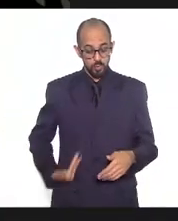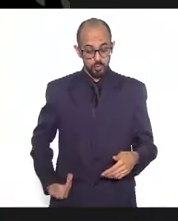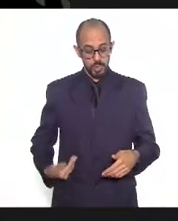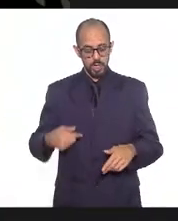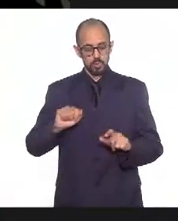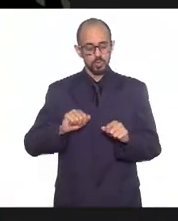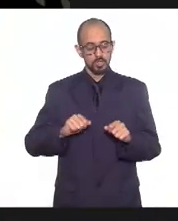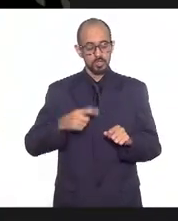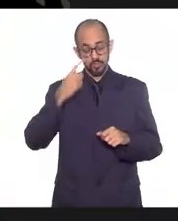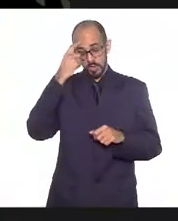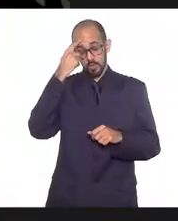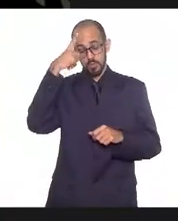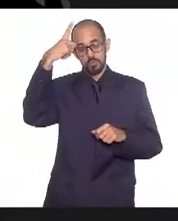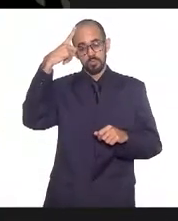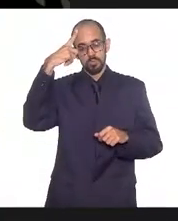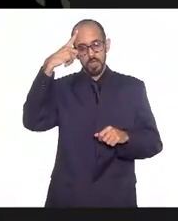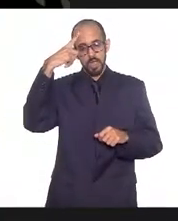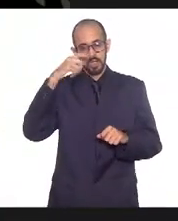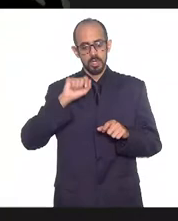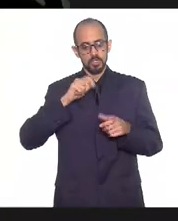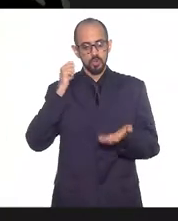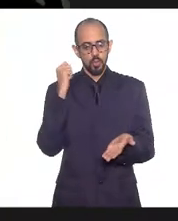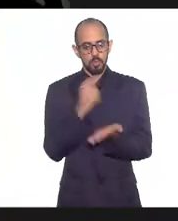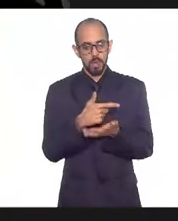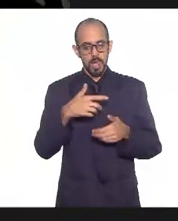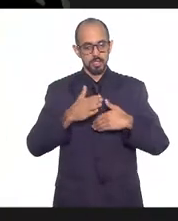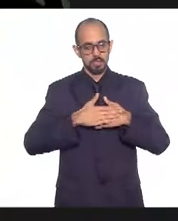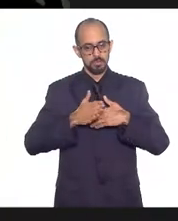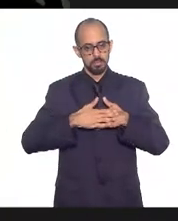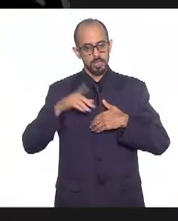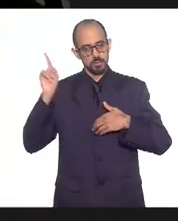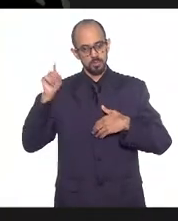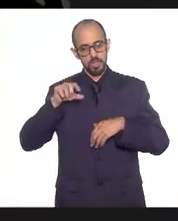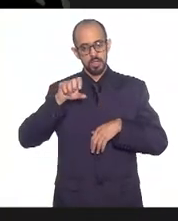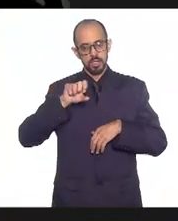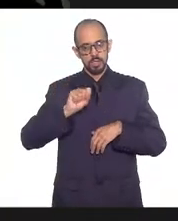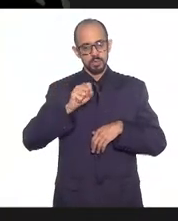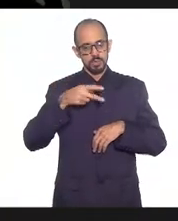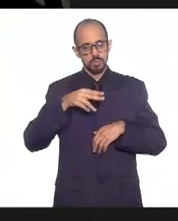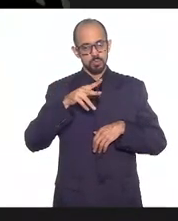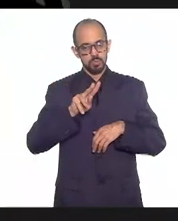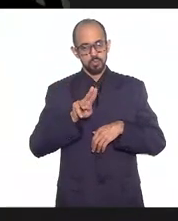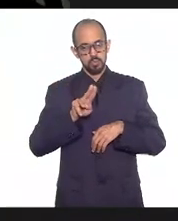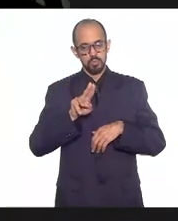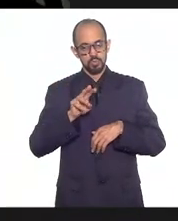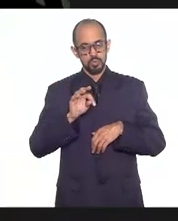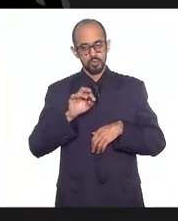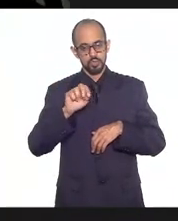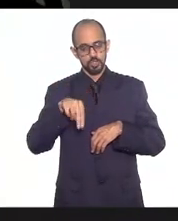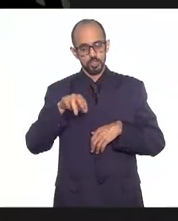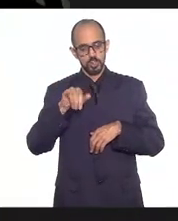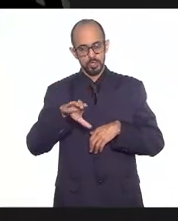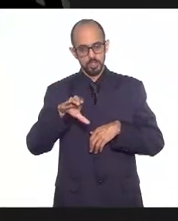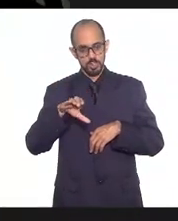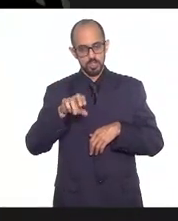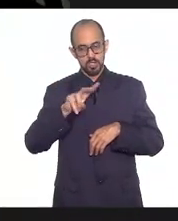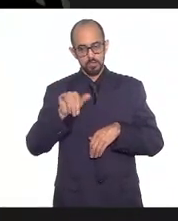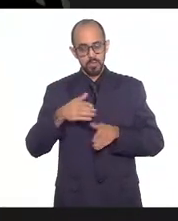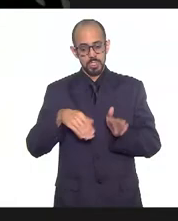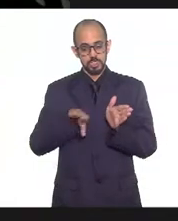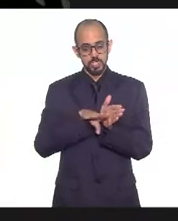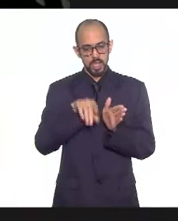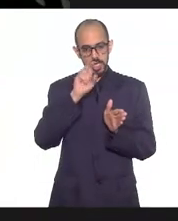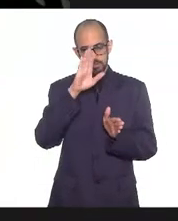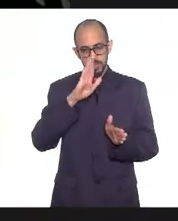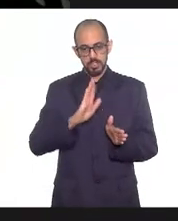iniciativa de comprar a vacina, a Sputnik, que essas vacinas devem estar chegando nos próximos meses